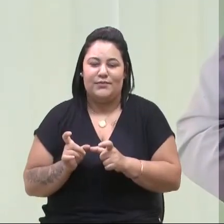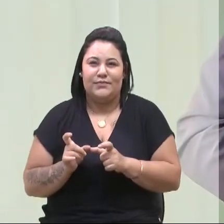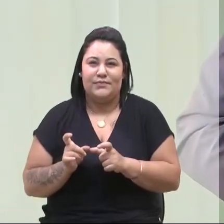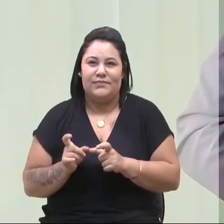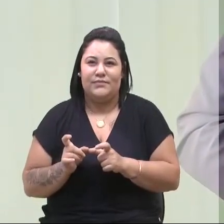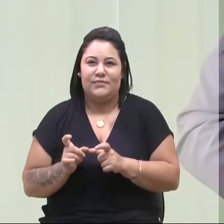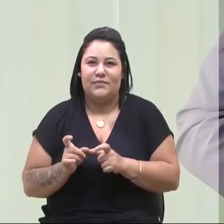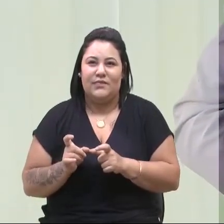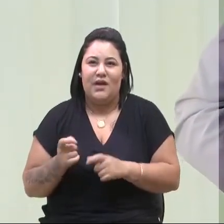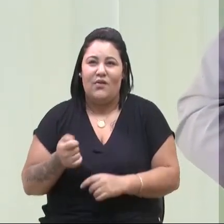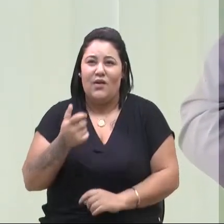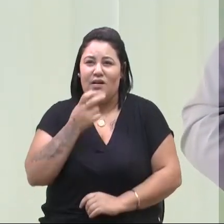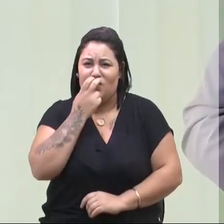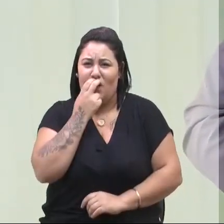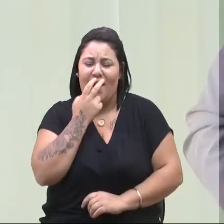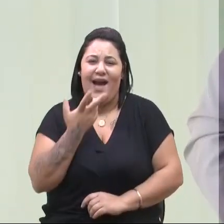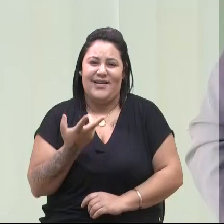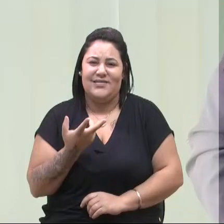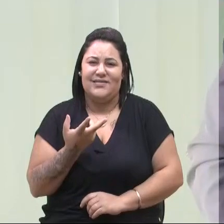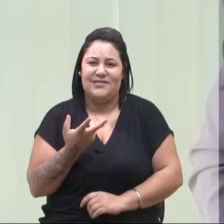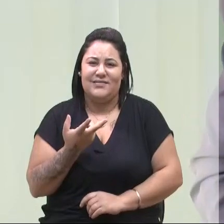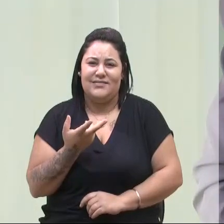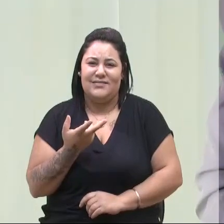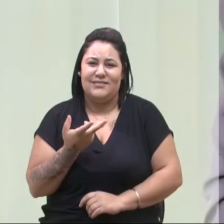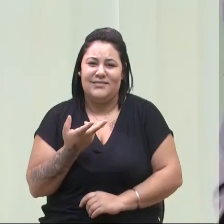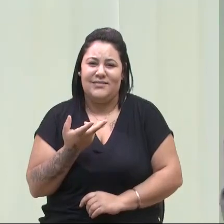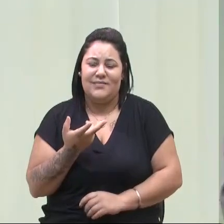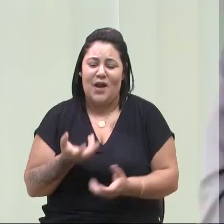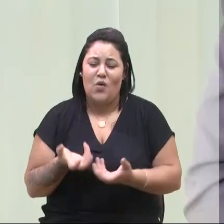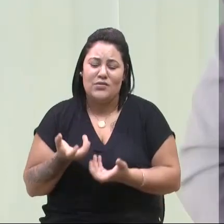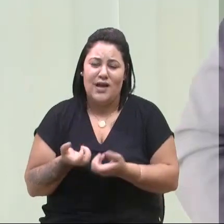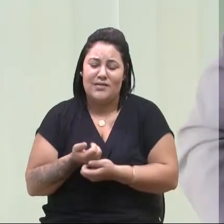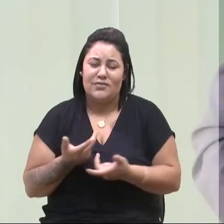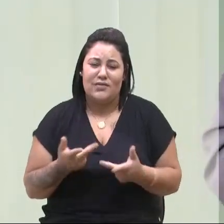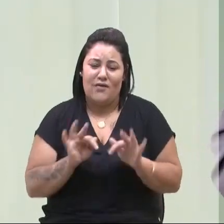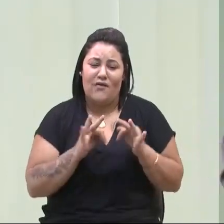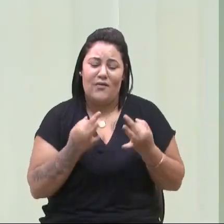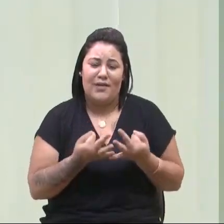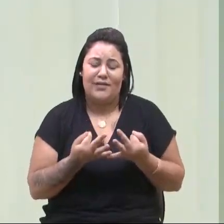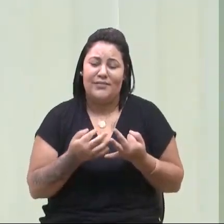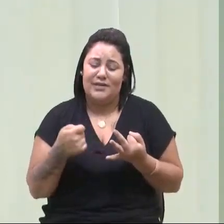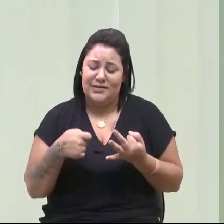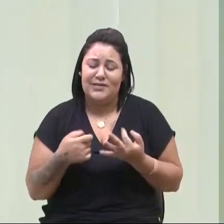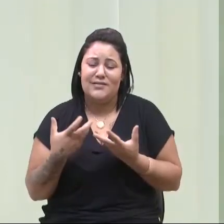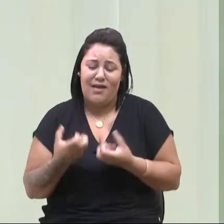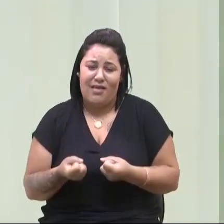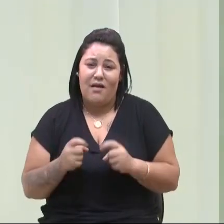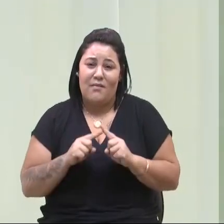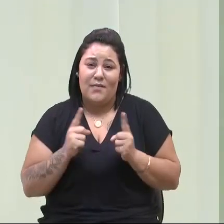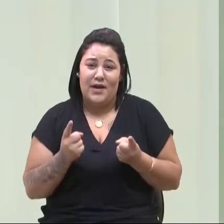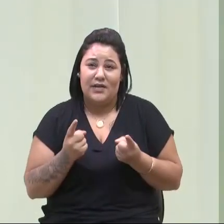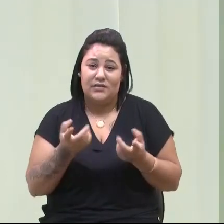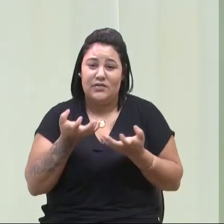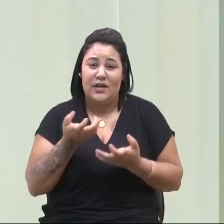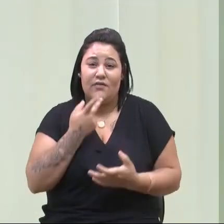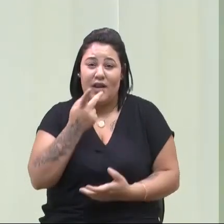mês quase para uma família, então tem que reconhecer. Eu sei que falta muito, mas eu quero dizer para o senhor que continue andando nos bairros.